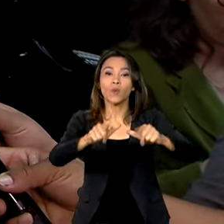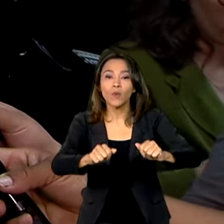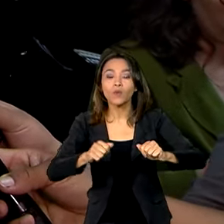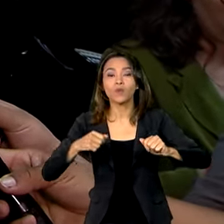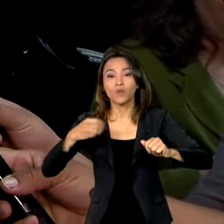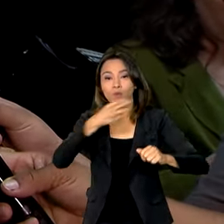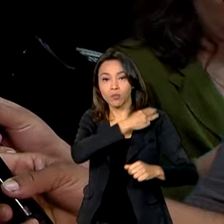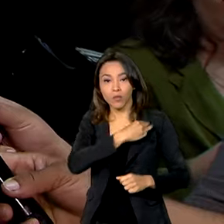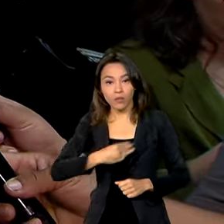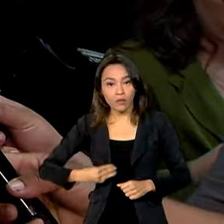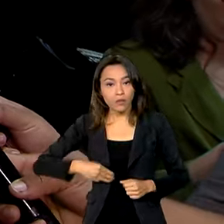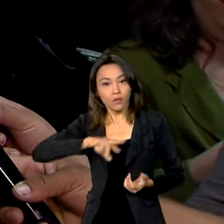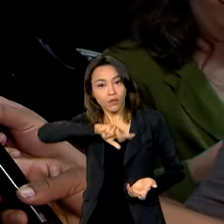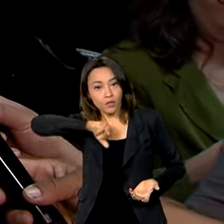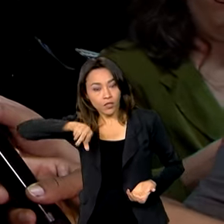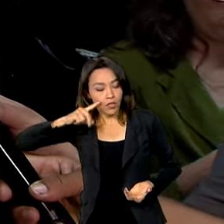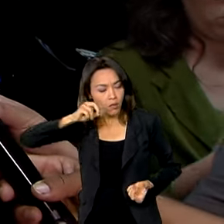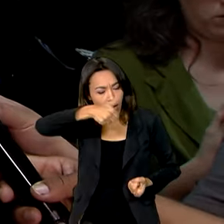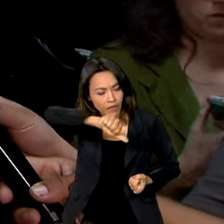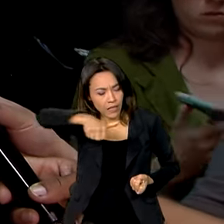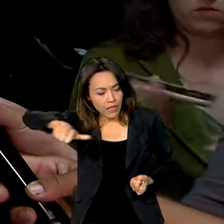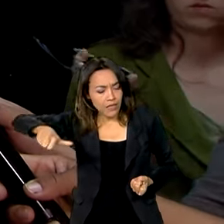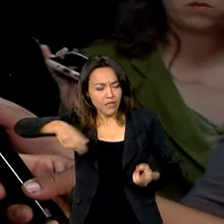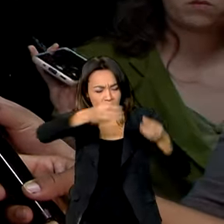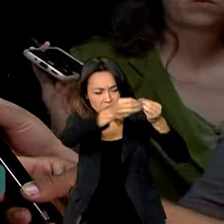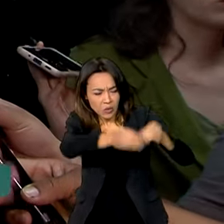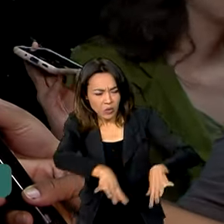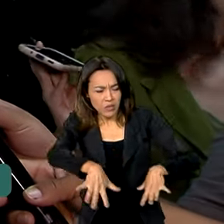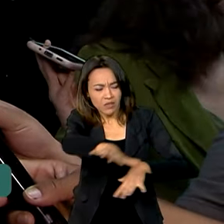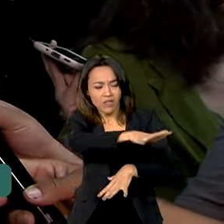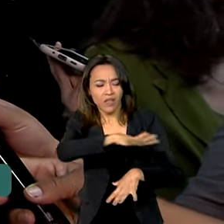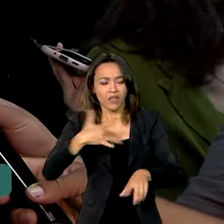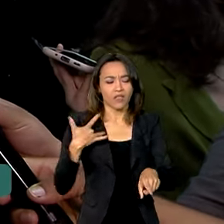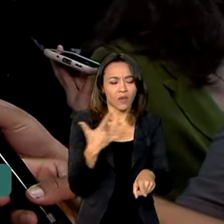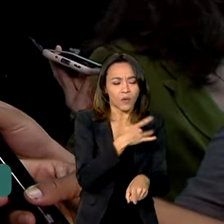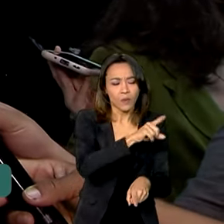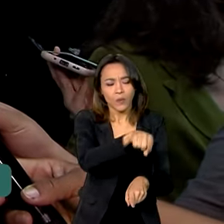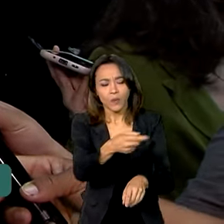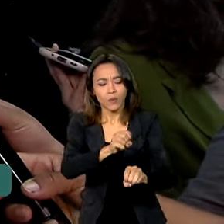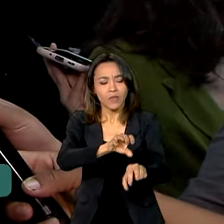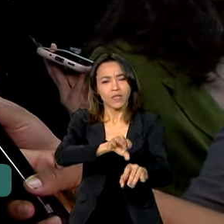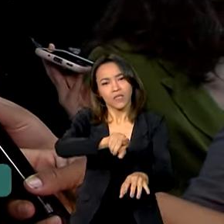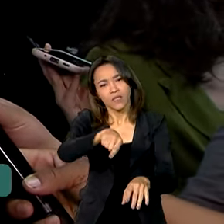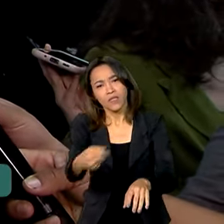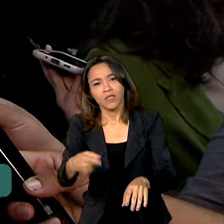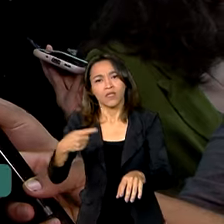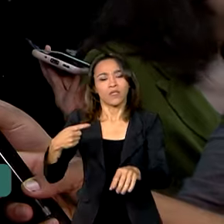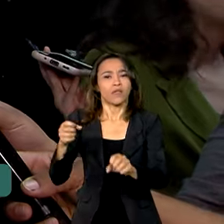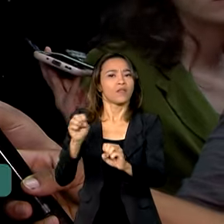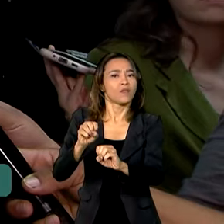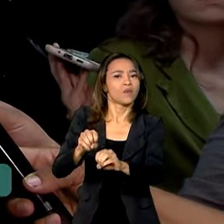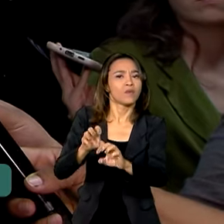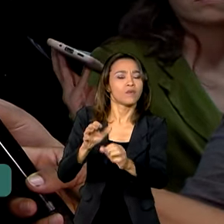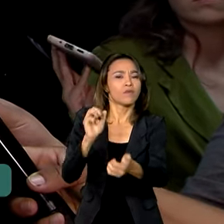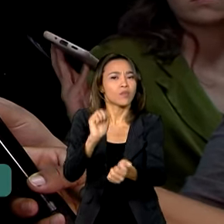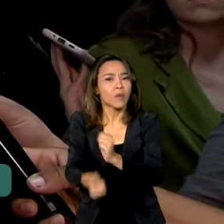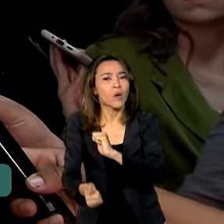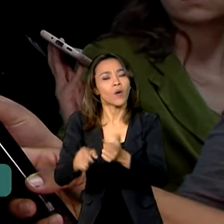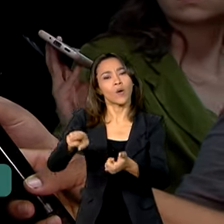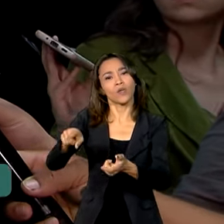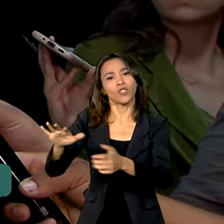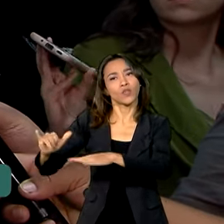foram causados na educação, na saúde, nos portos, nos aeroportos, na infraestrutura de